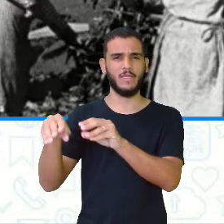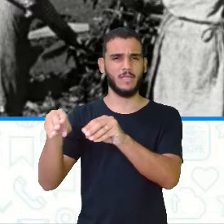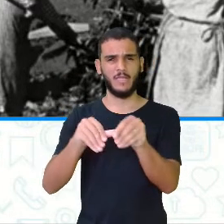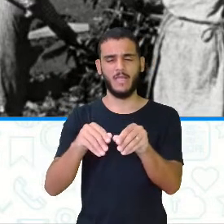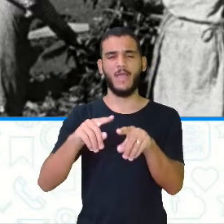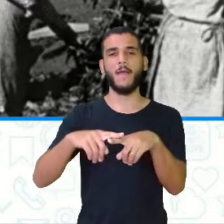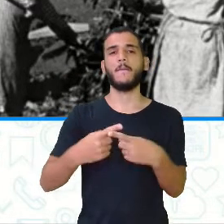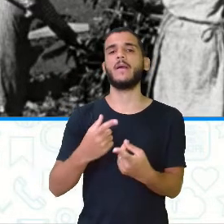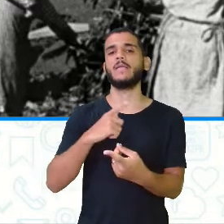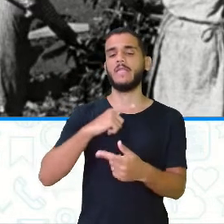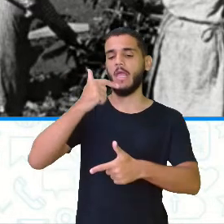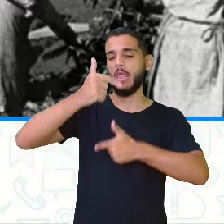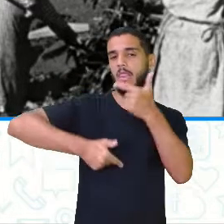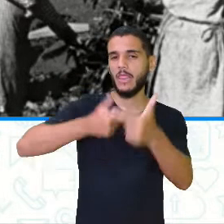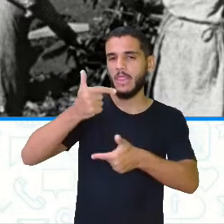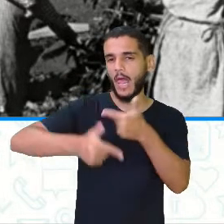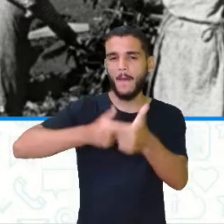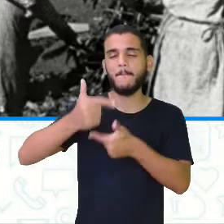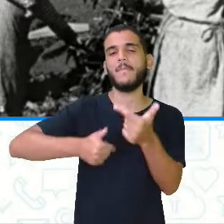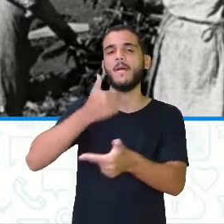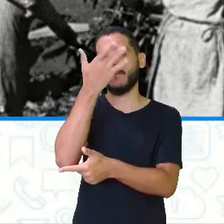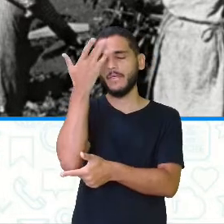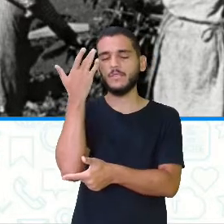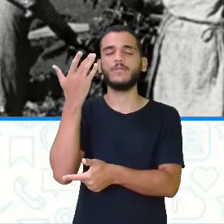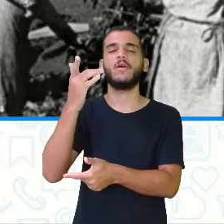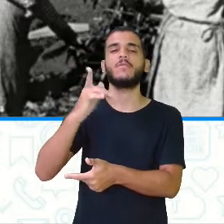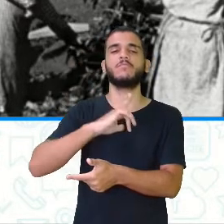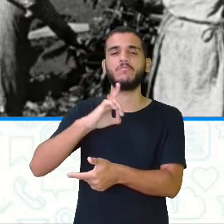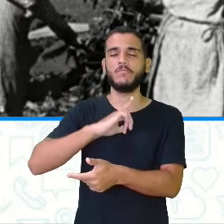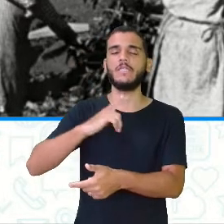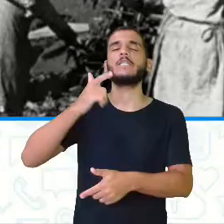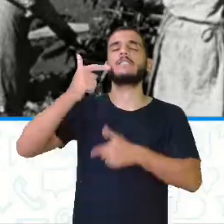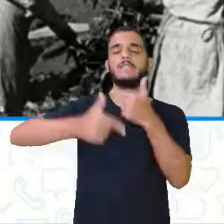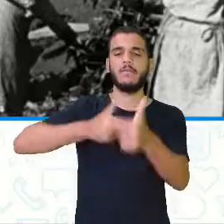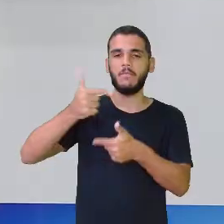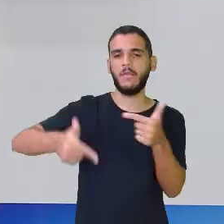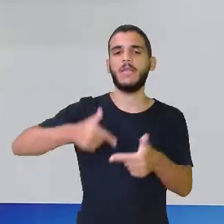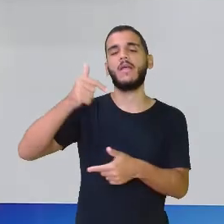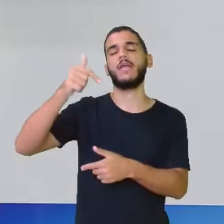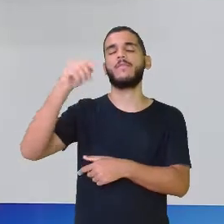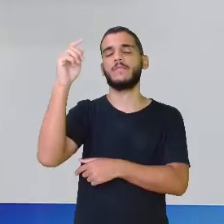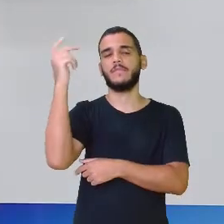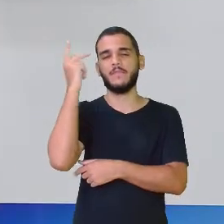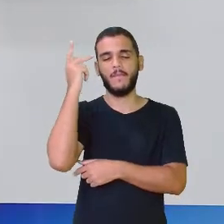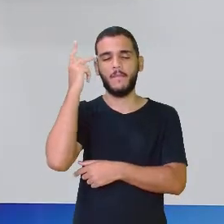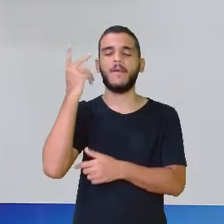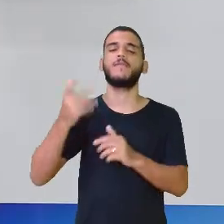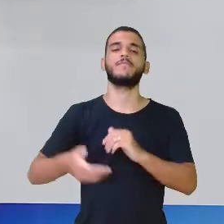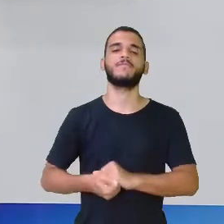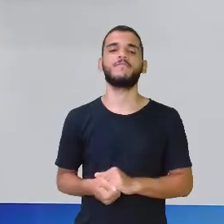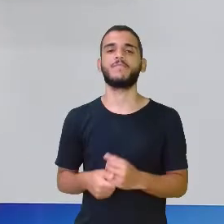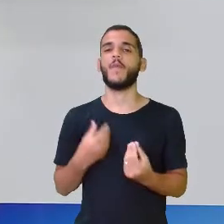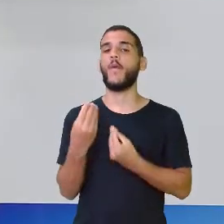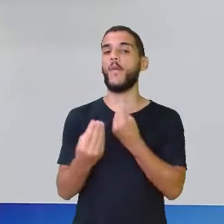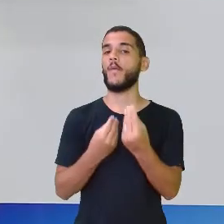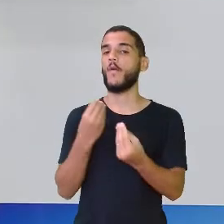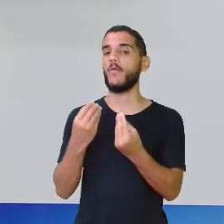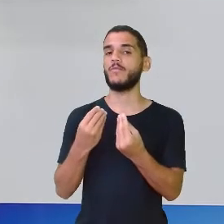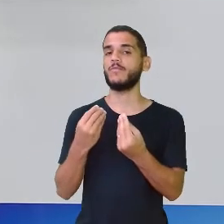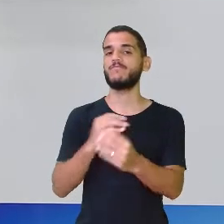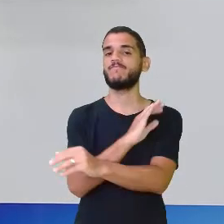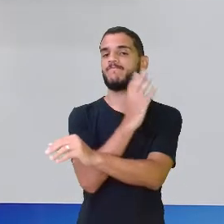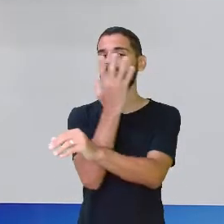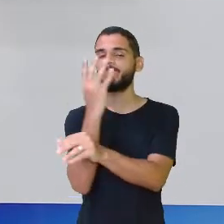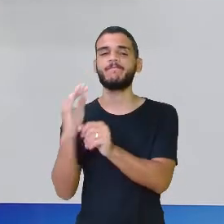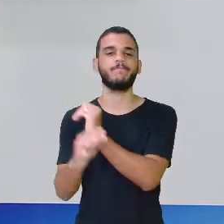braços para a lavoura do café em plena expansão em São Paulo, gente. Foi isso que foi acontecendo. Aí, eles precisavam de mão